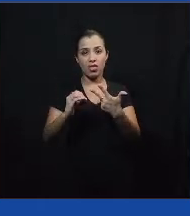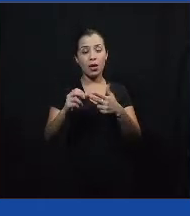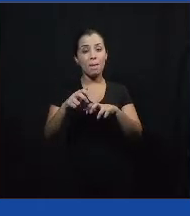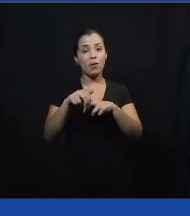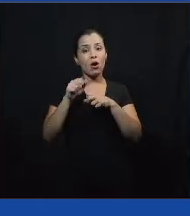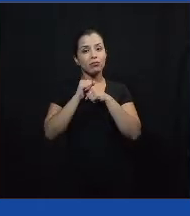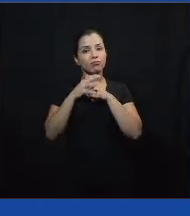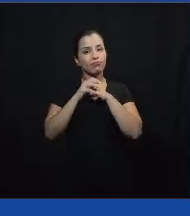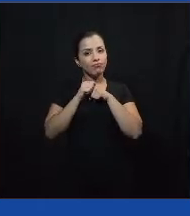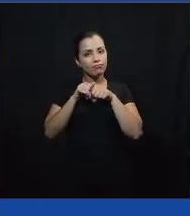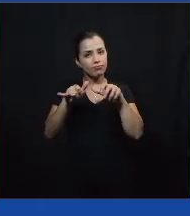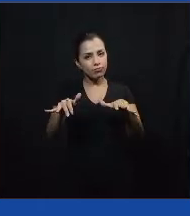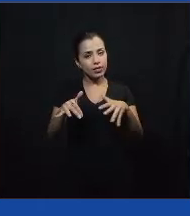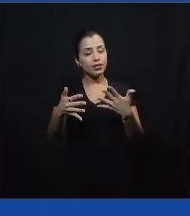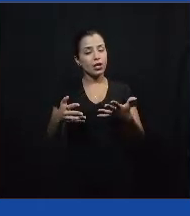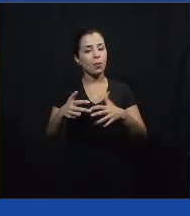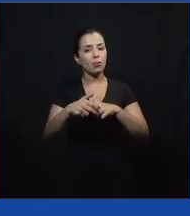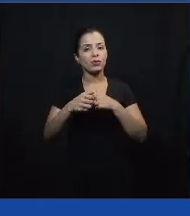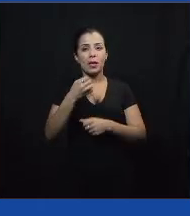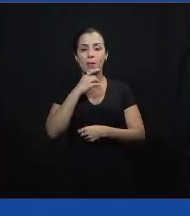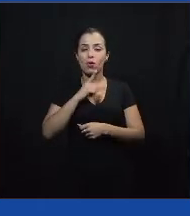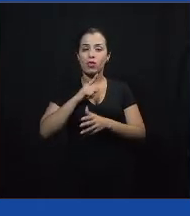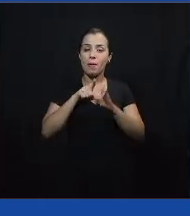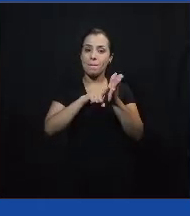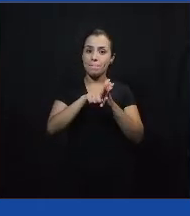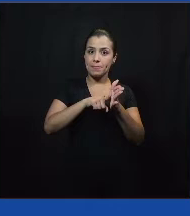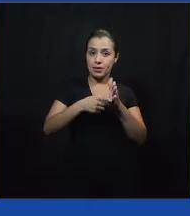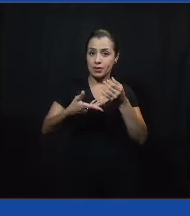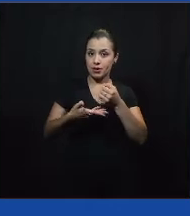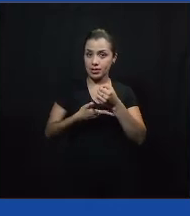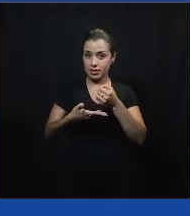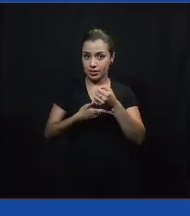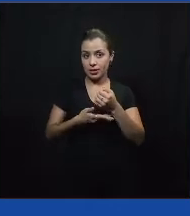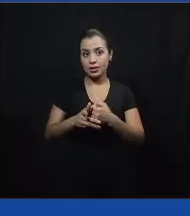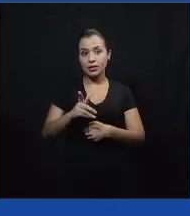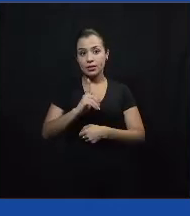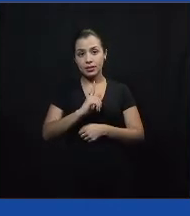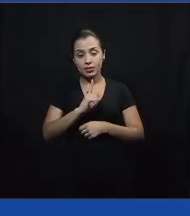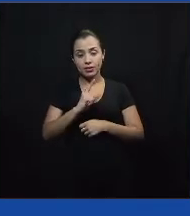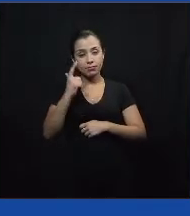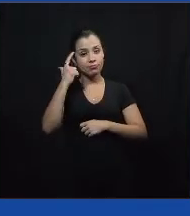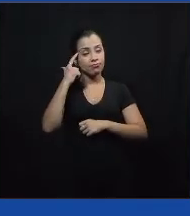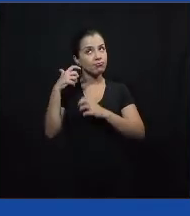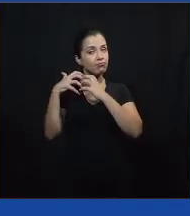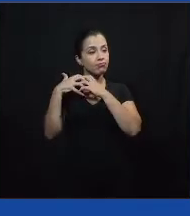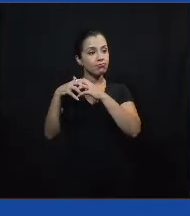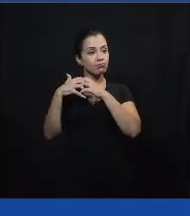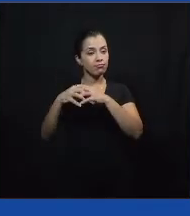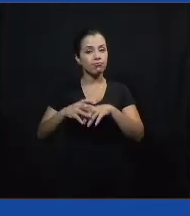fazer uma pública embasada, então vamos mantê-los aí na cabeça durante o campus.